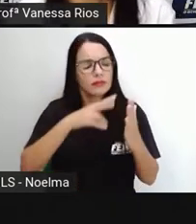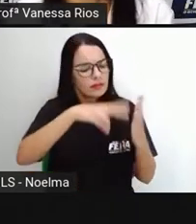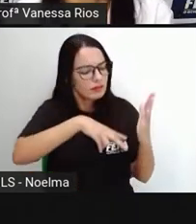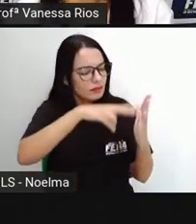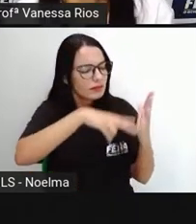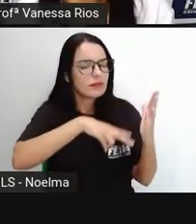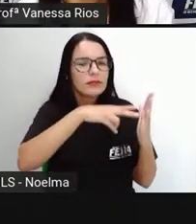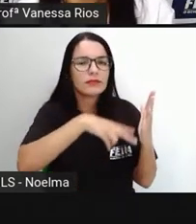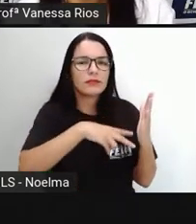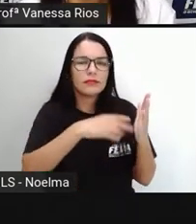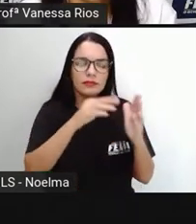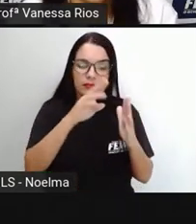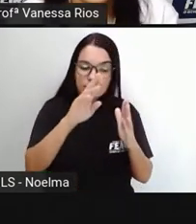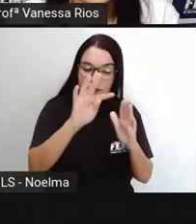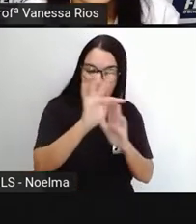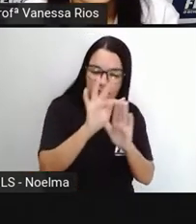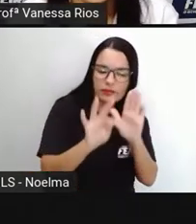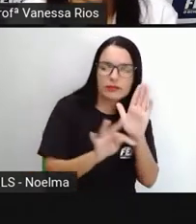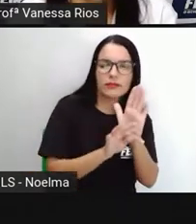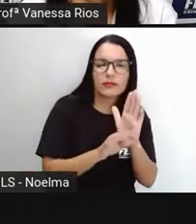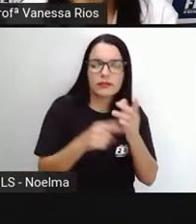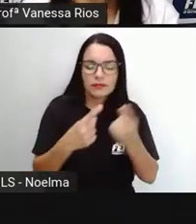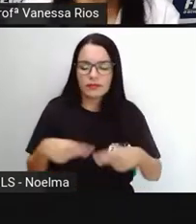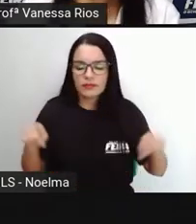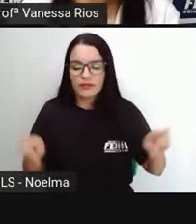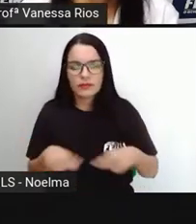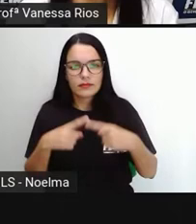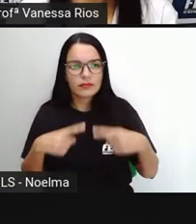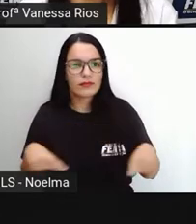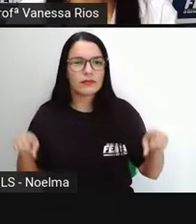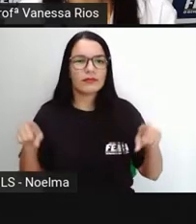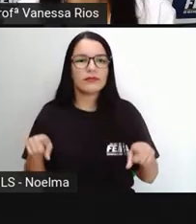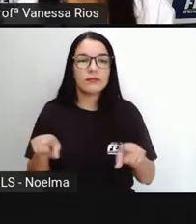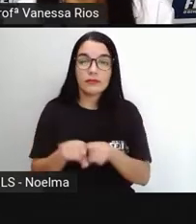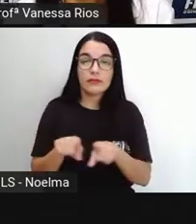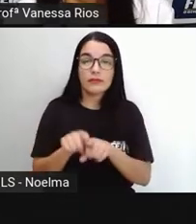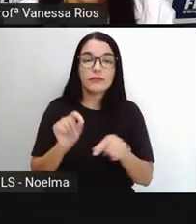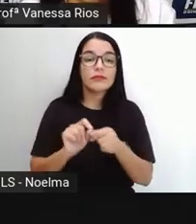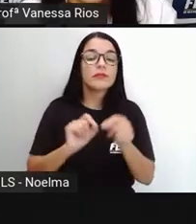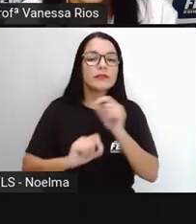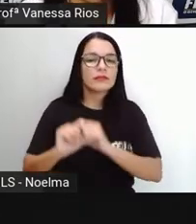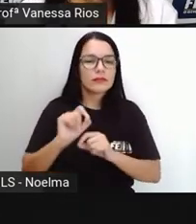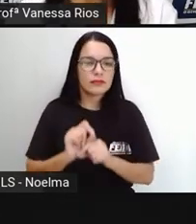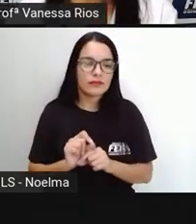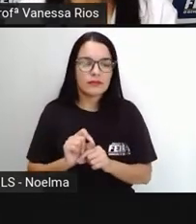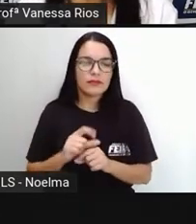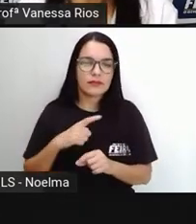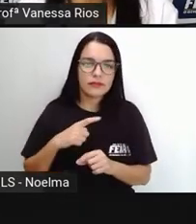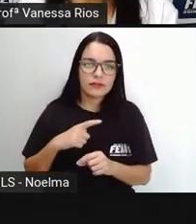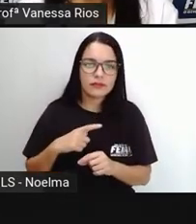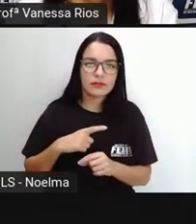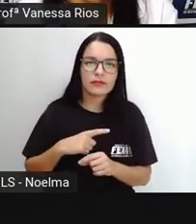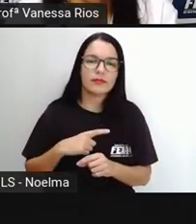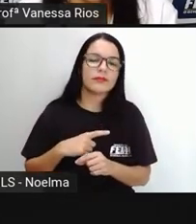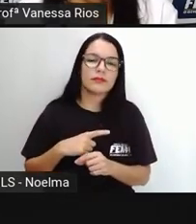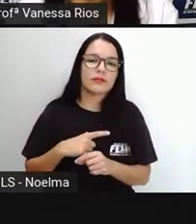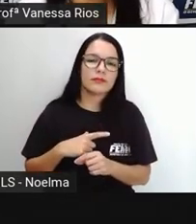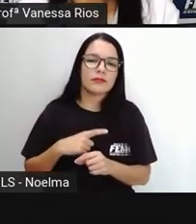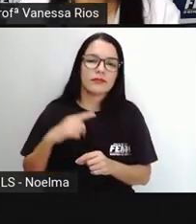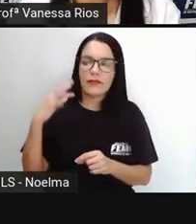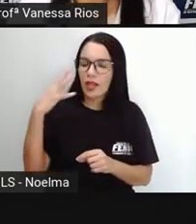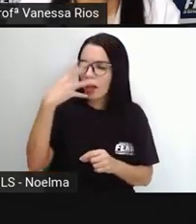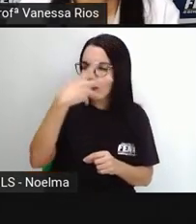poemas, para compreender as cantigas, e fazer dessa compreensão algo que nos embeleze,